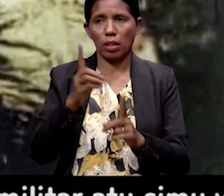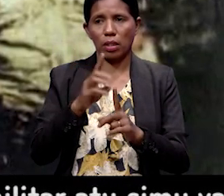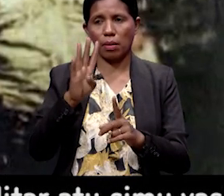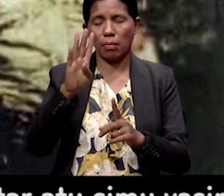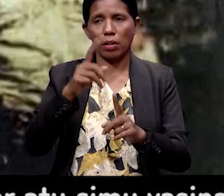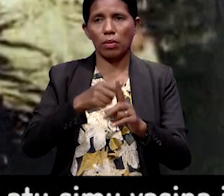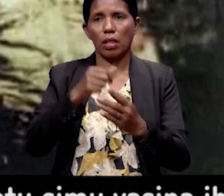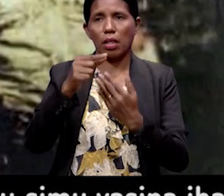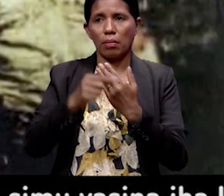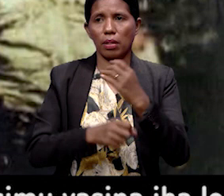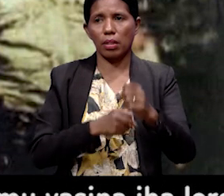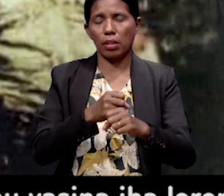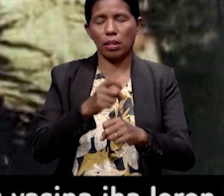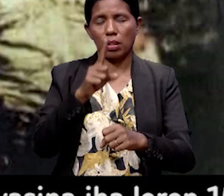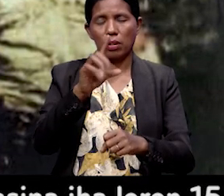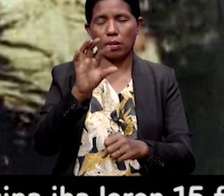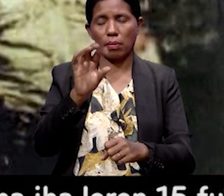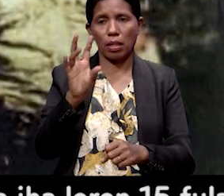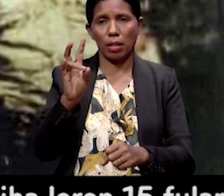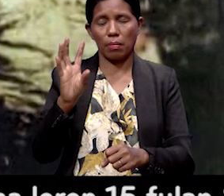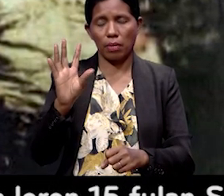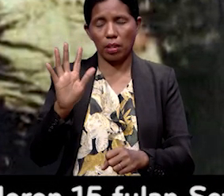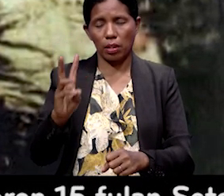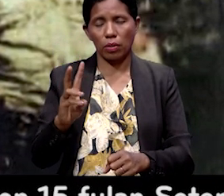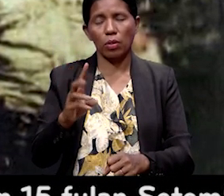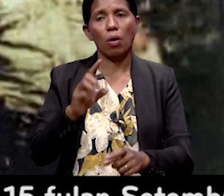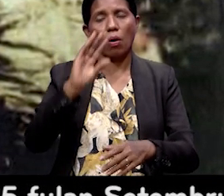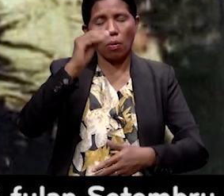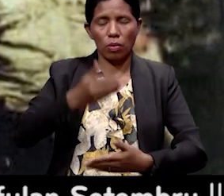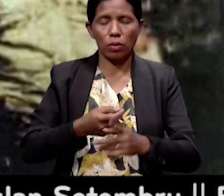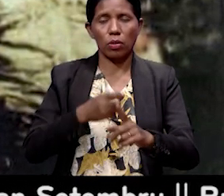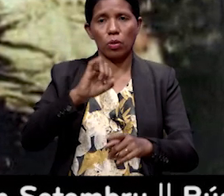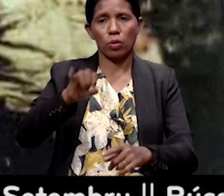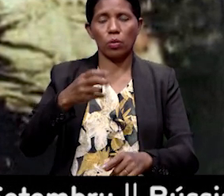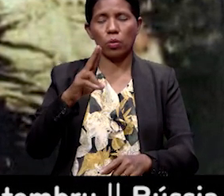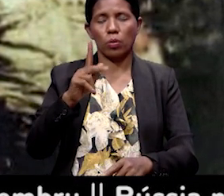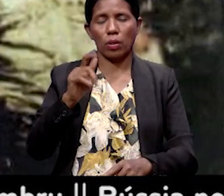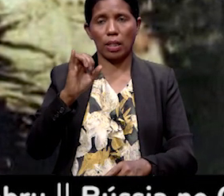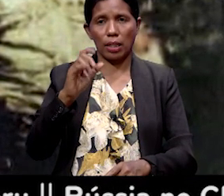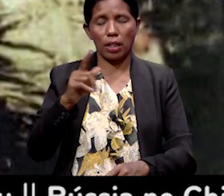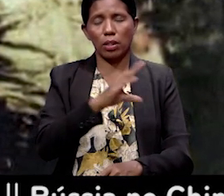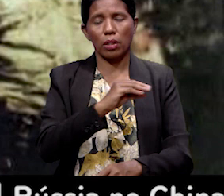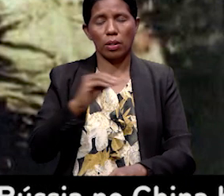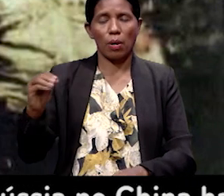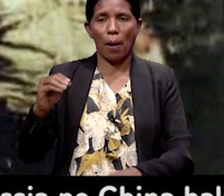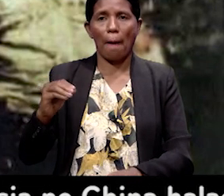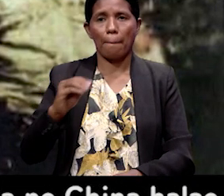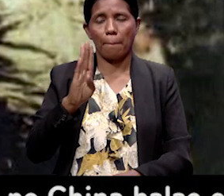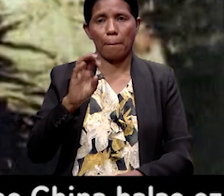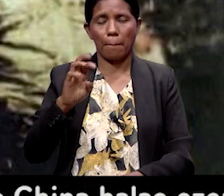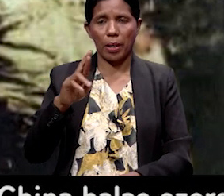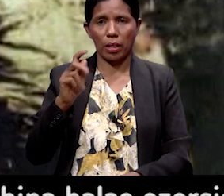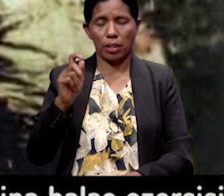tindanrihung ida atusia neng nuluresing hitu uang Hussi Joaquim Cardoso no Berta Seixas. Ia tindanrihung ida